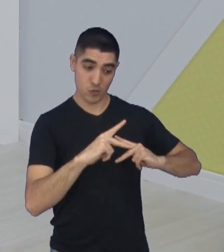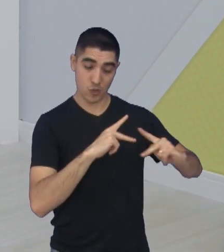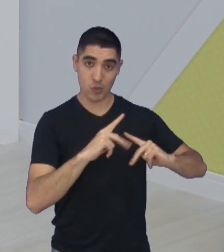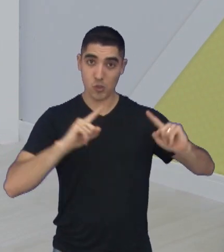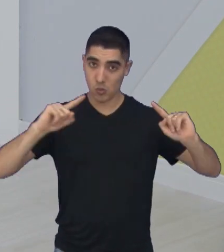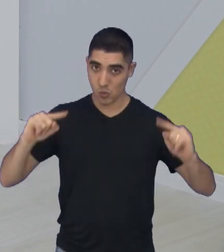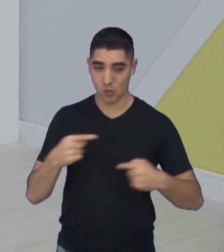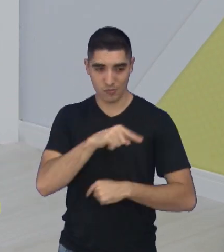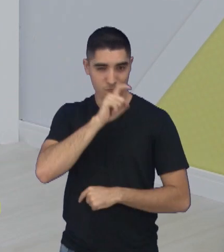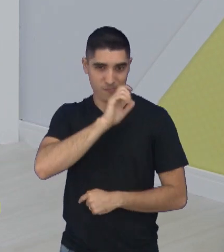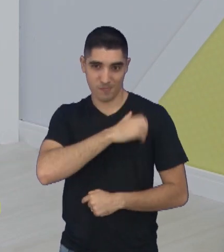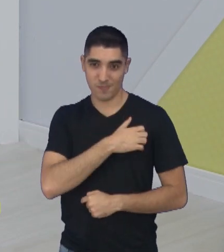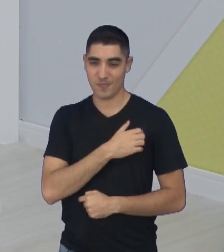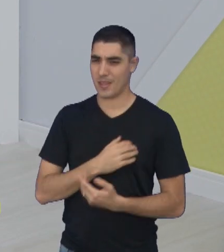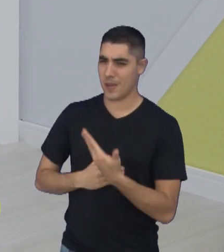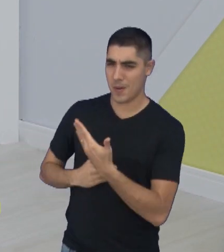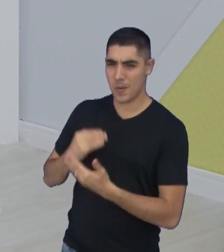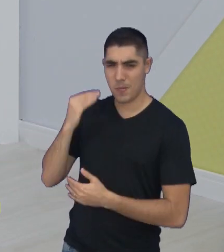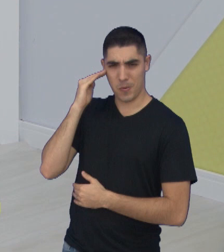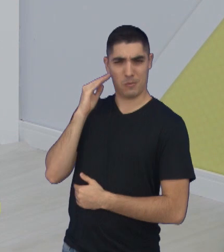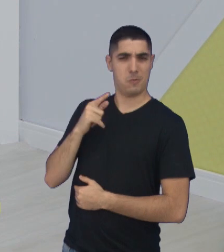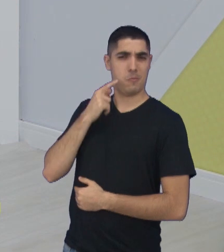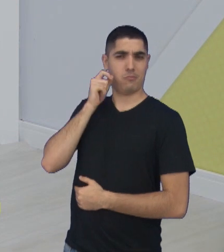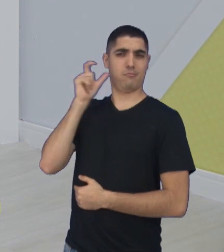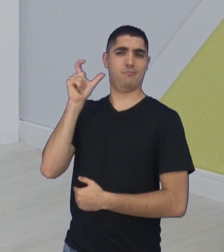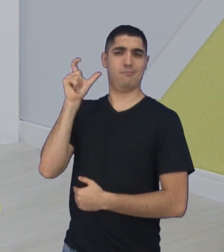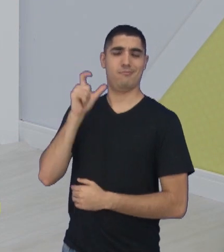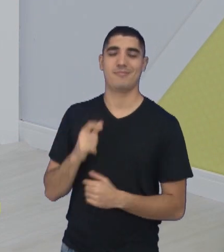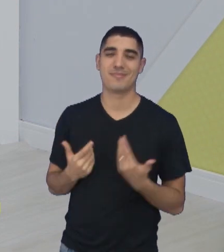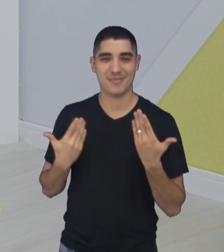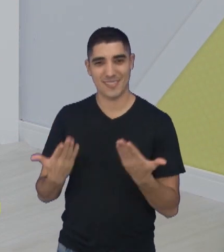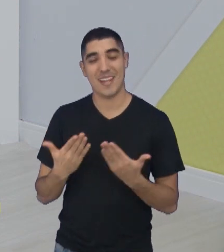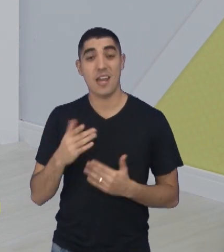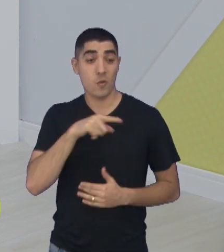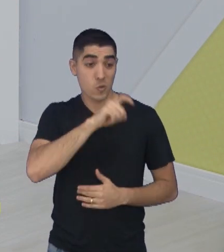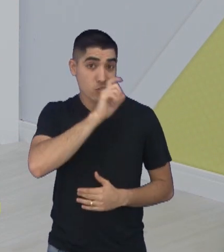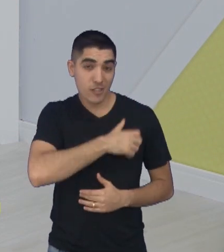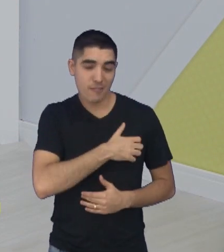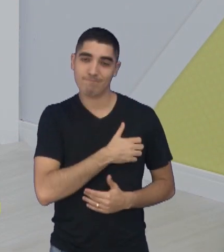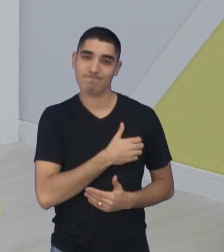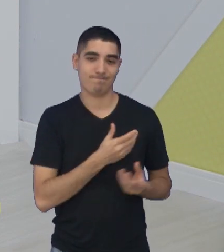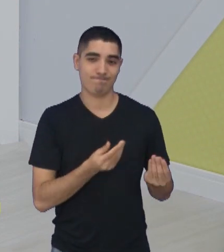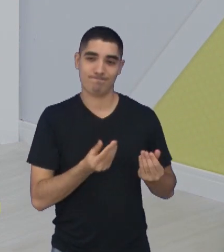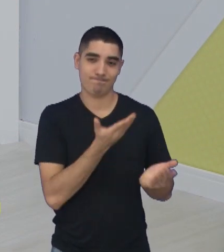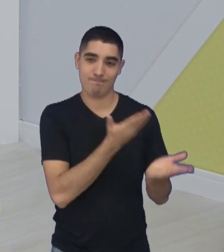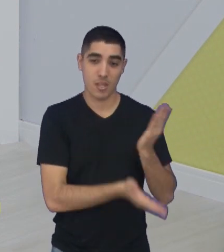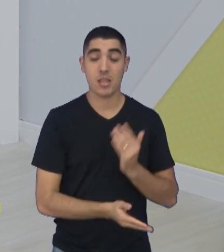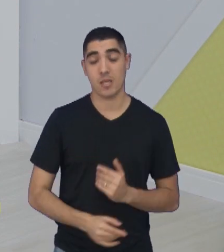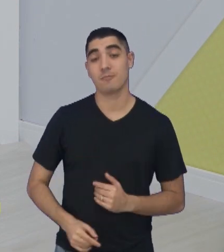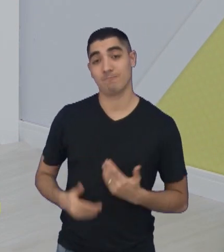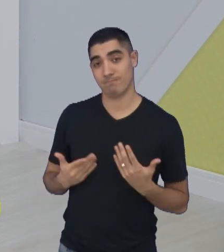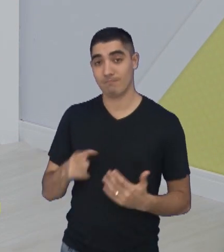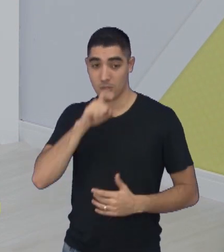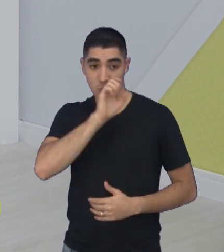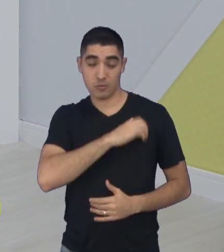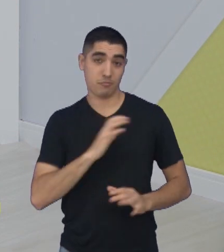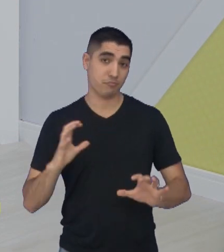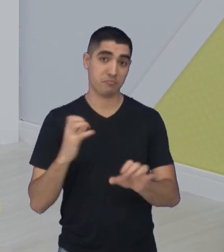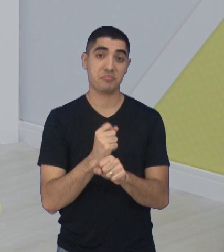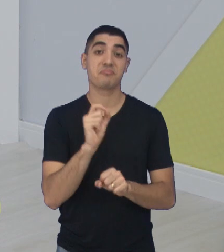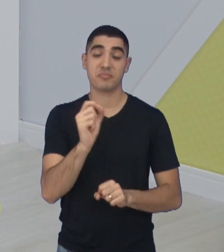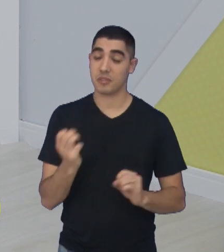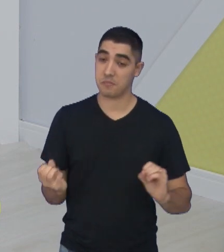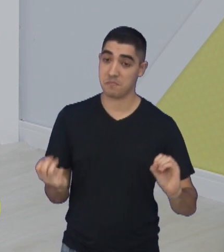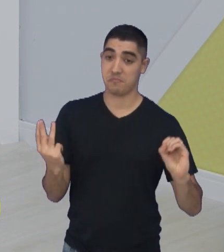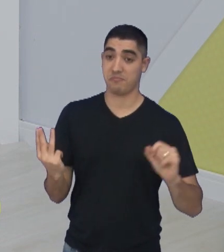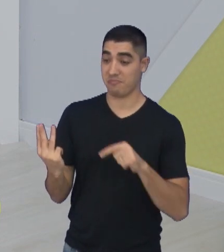Brasileiro da Série. Deu, Bruno, me olhou assustado aqui. E não deu para o São José. O time do técnico Ricardo Costa perdeu por 3 a 0